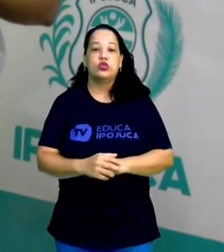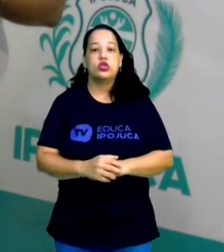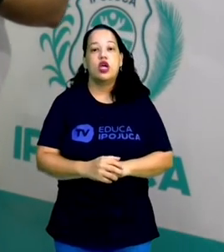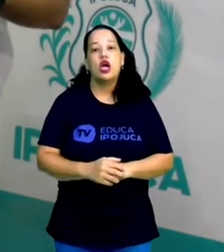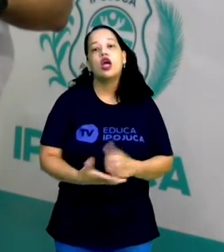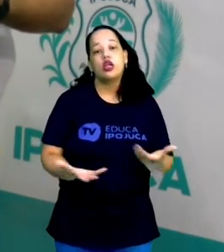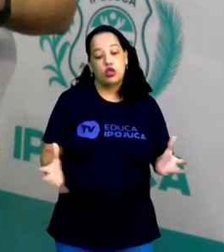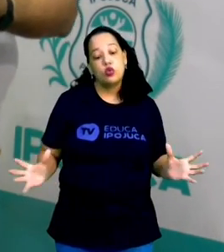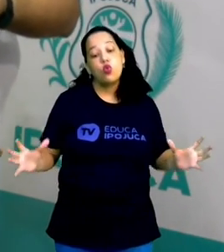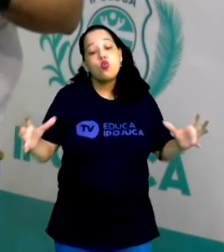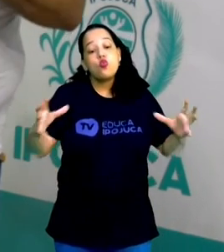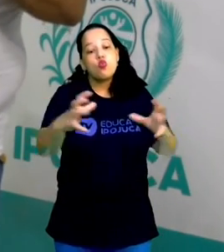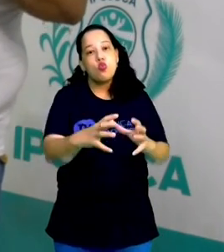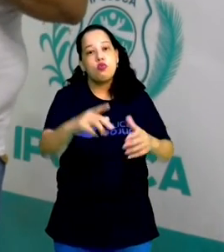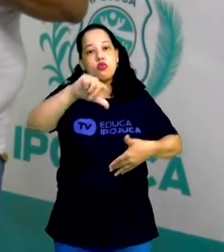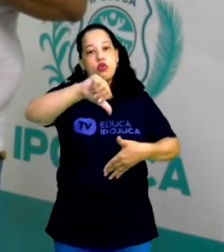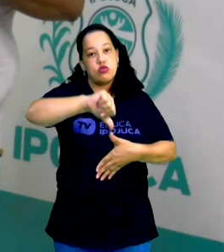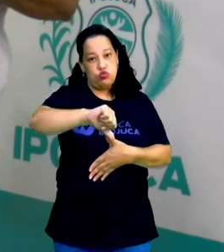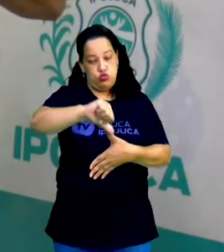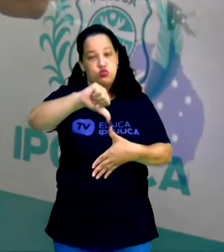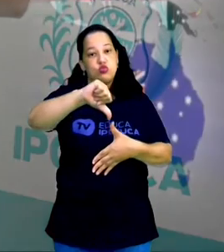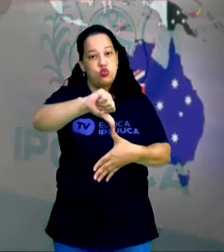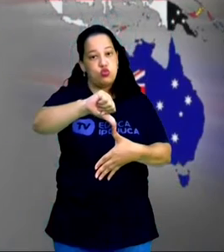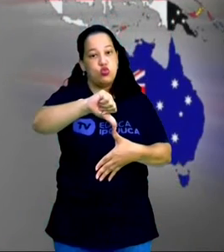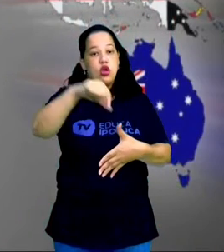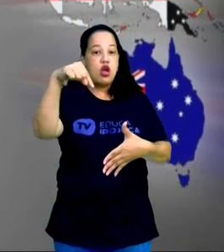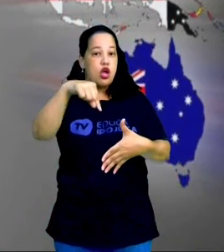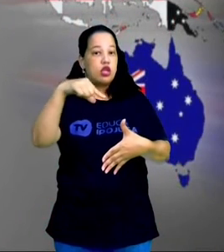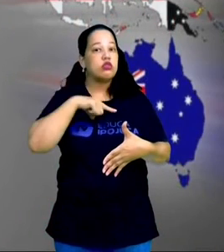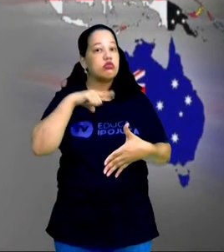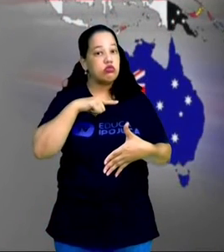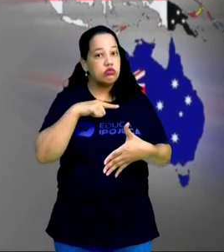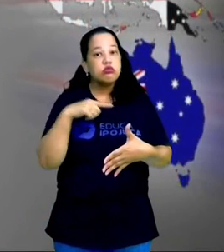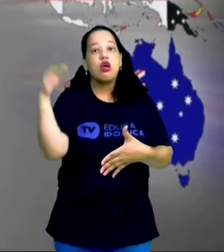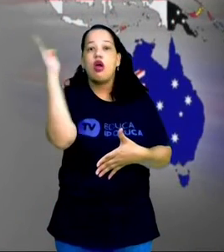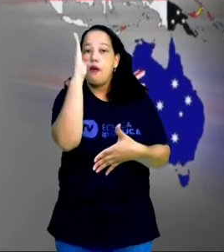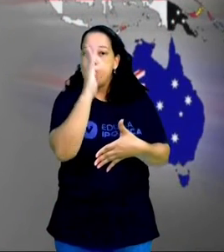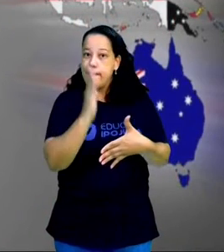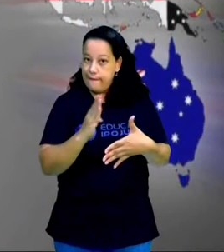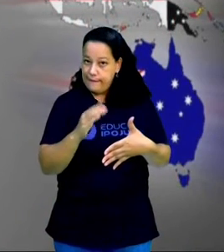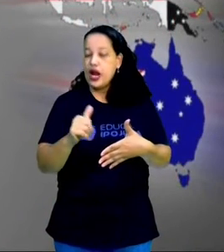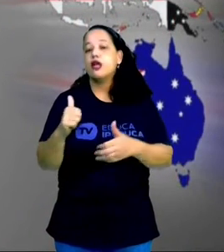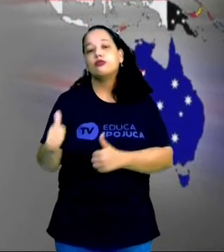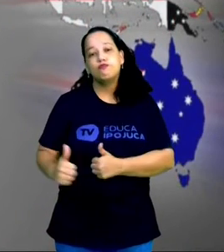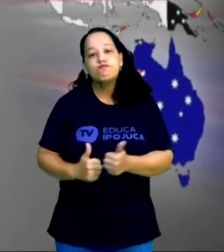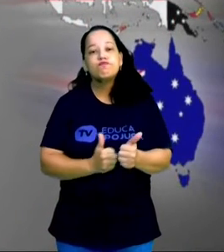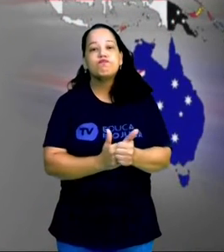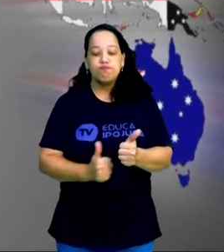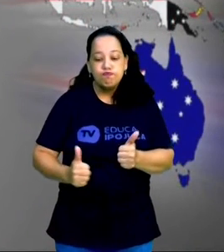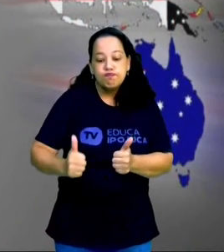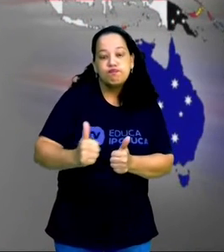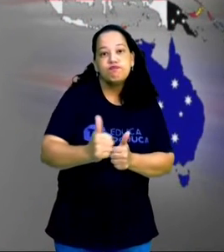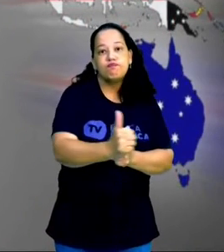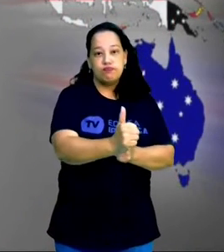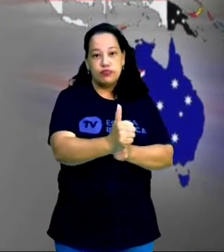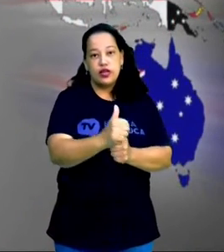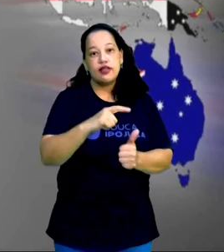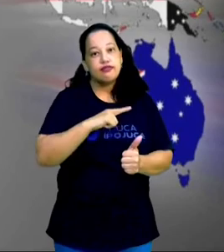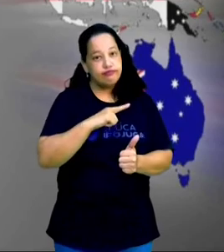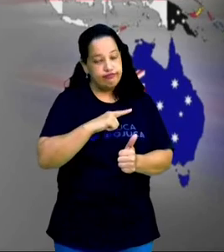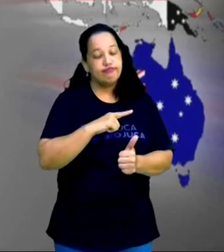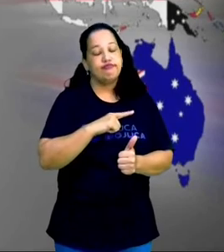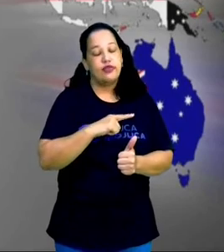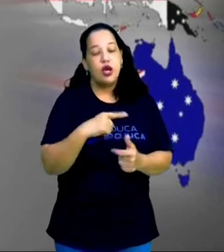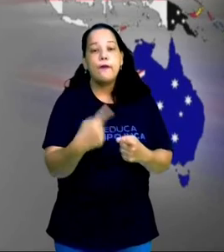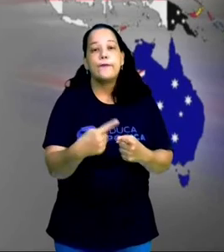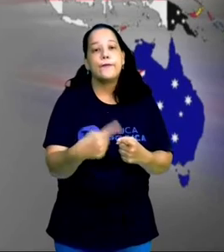comum do sul, a gente tem o Brasil com um protagonismo muito forte. Por nossa economia ser